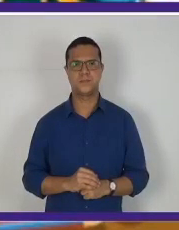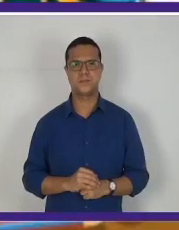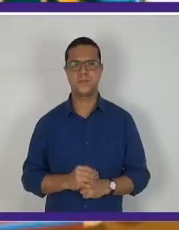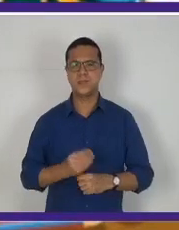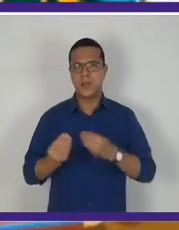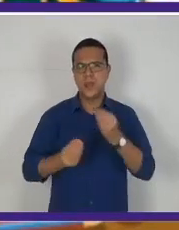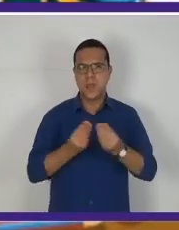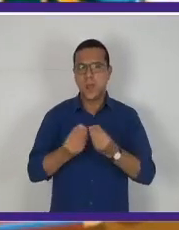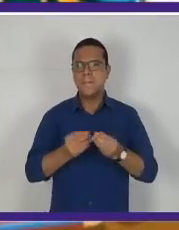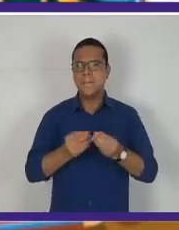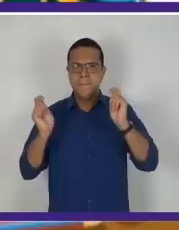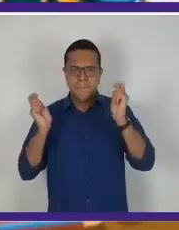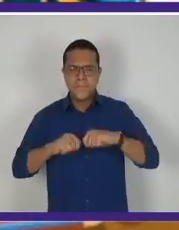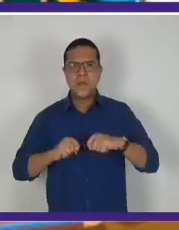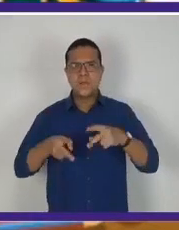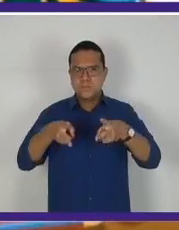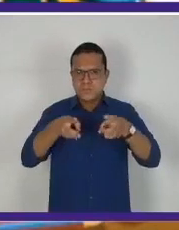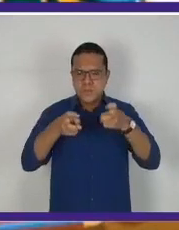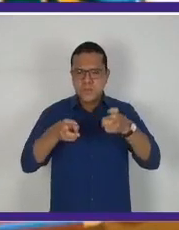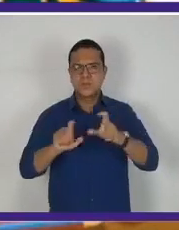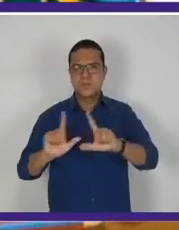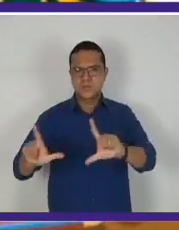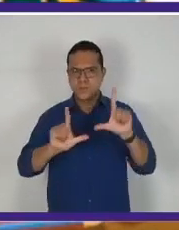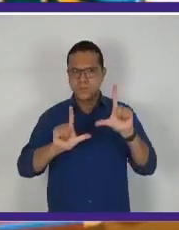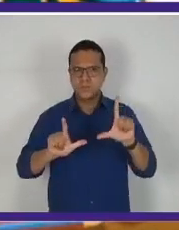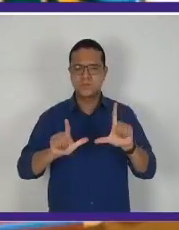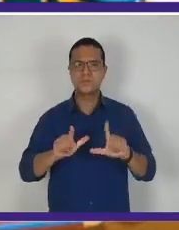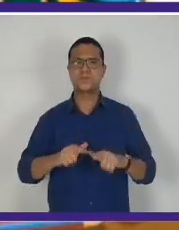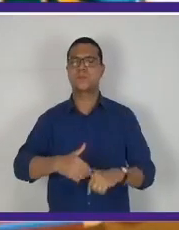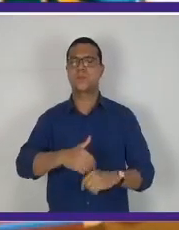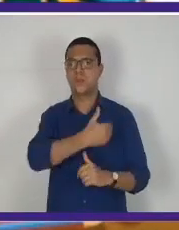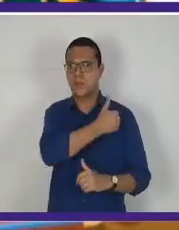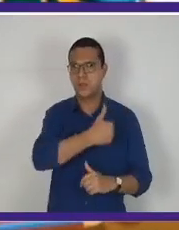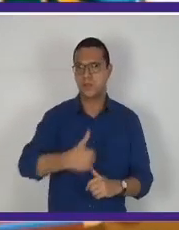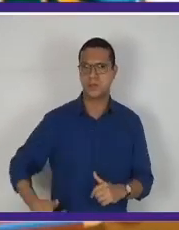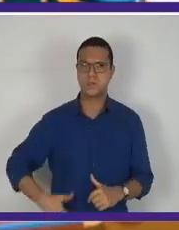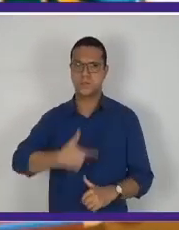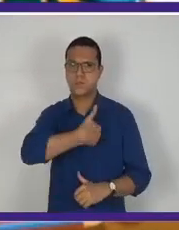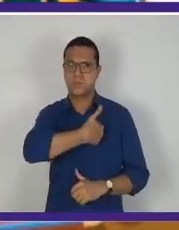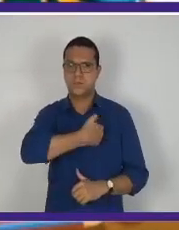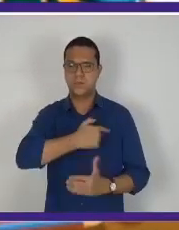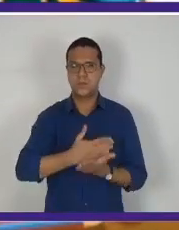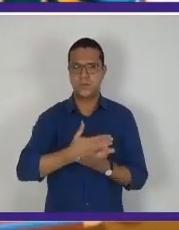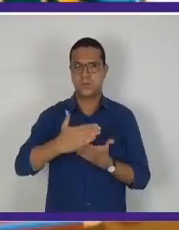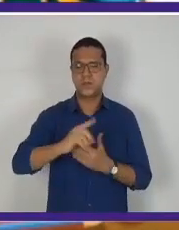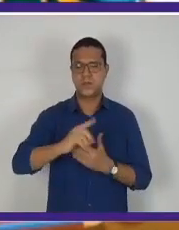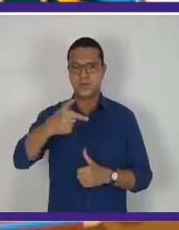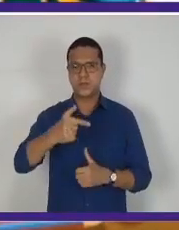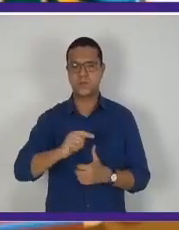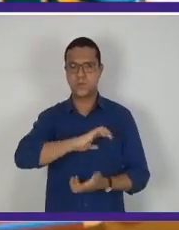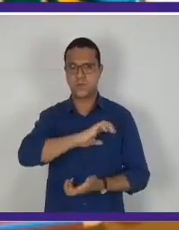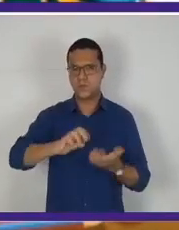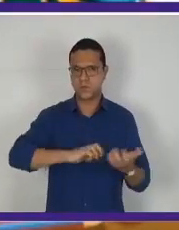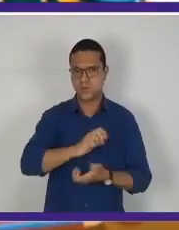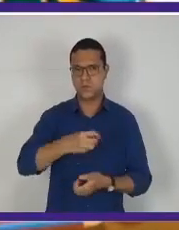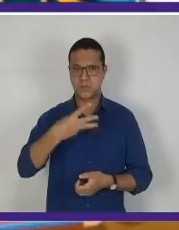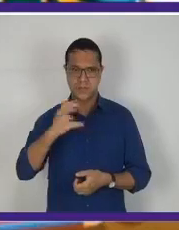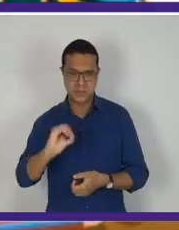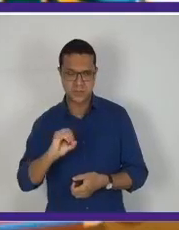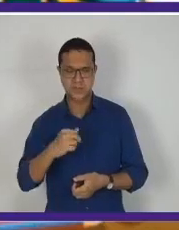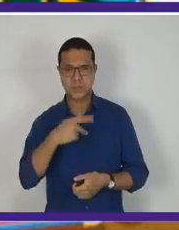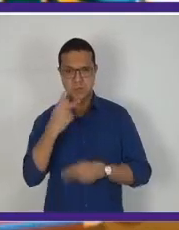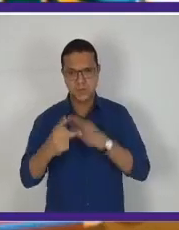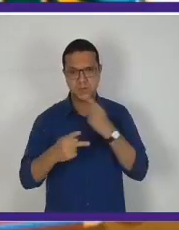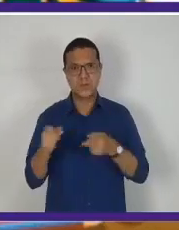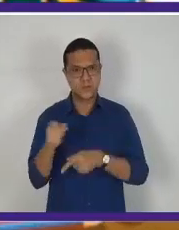Como vocês podem observar aqui nessa lâmina, o governo Vargas tem início após a Revolução de 30, que eu estava falando para